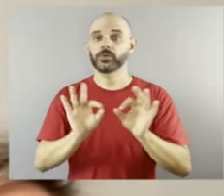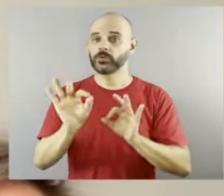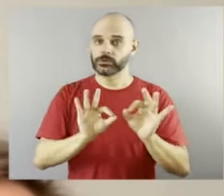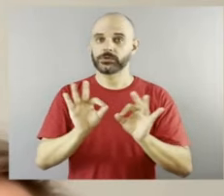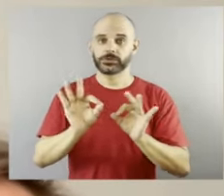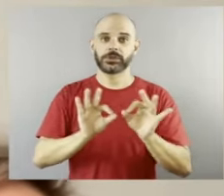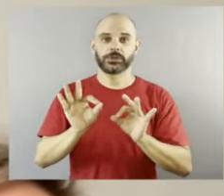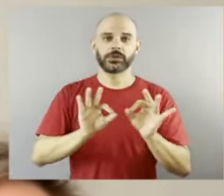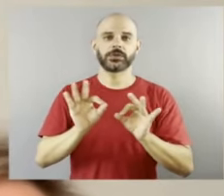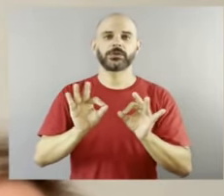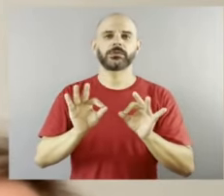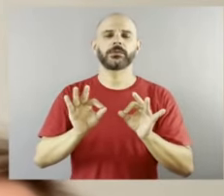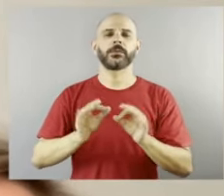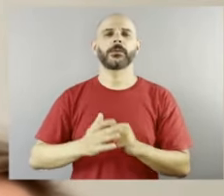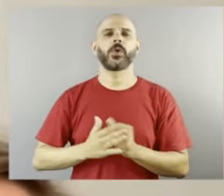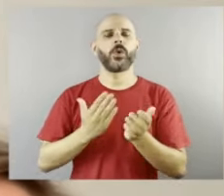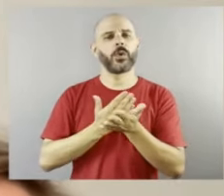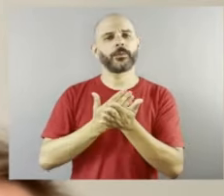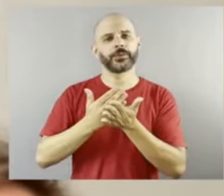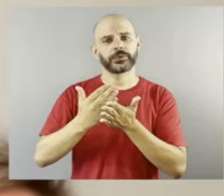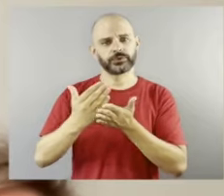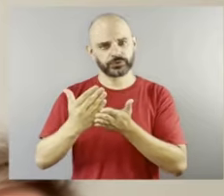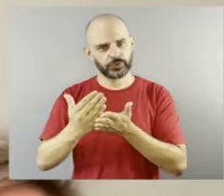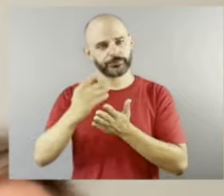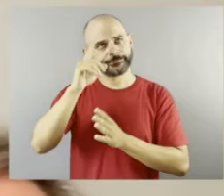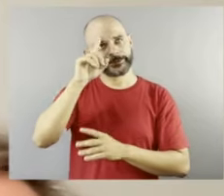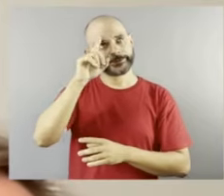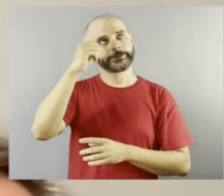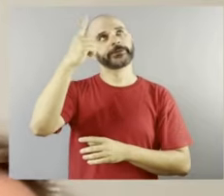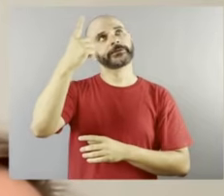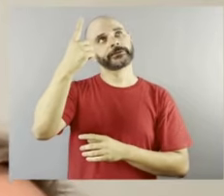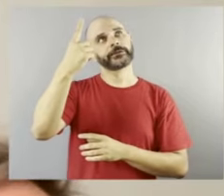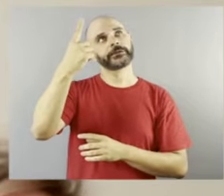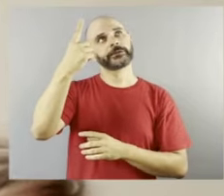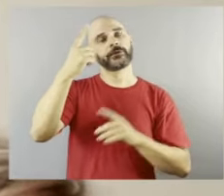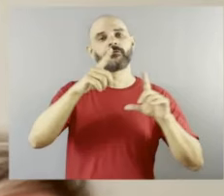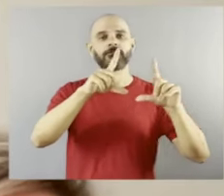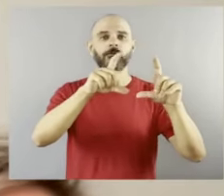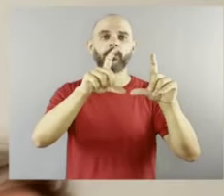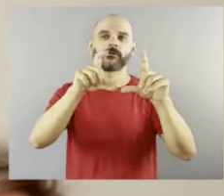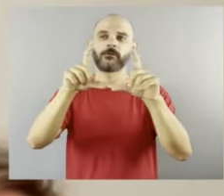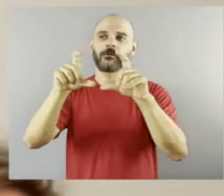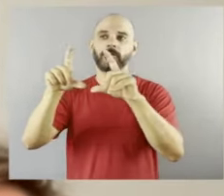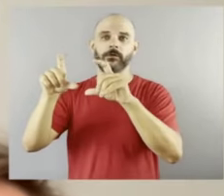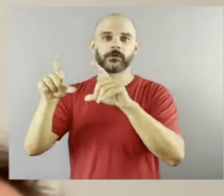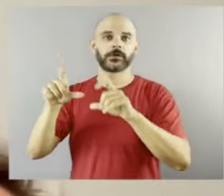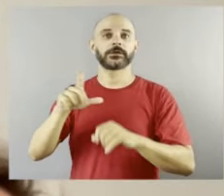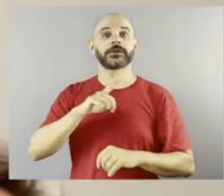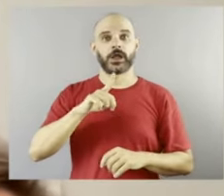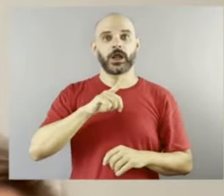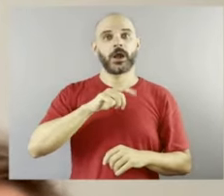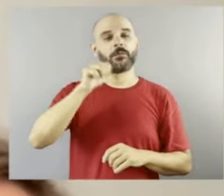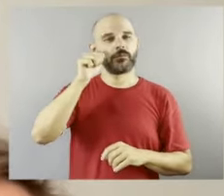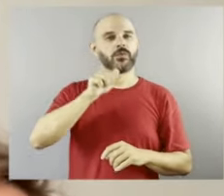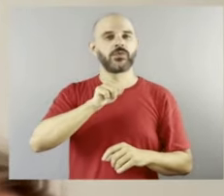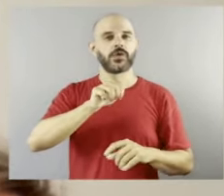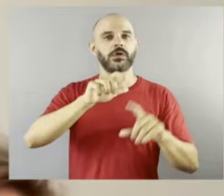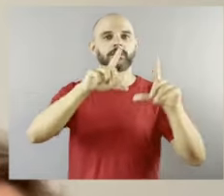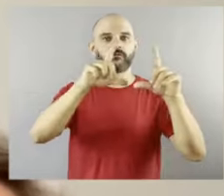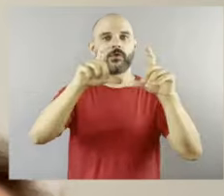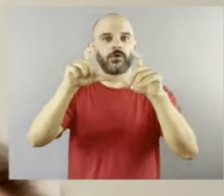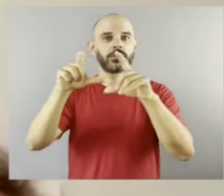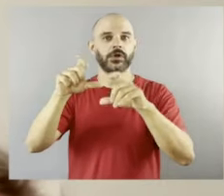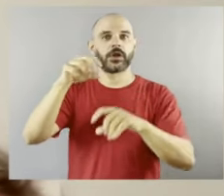simplesmente como uma ideia de se fotografar, uma fotógrafa muito